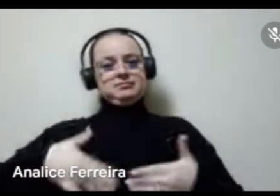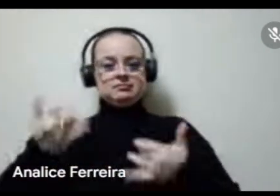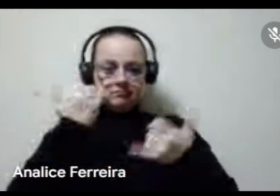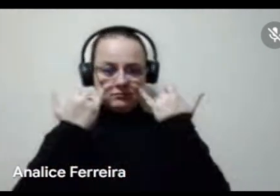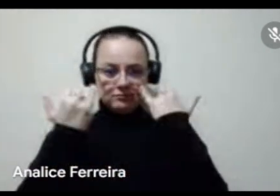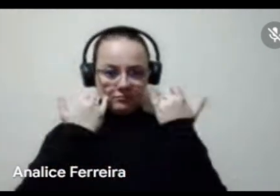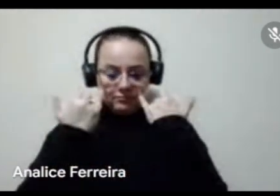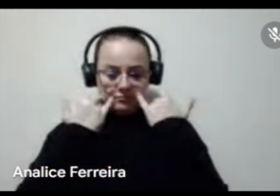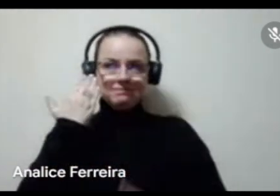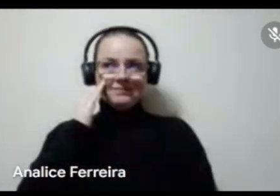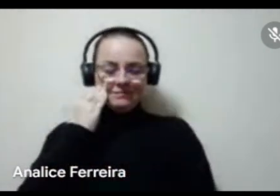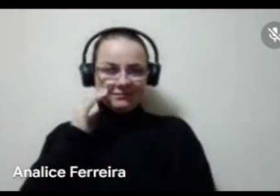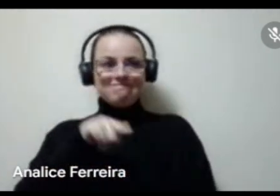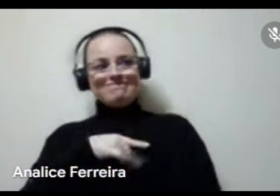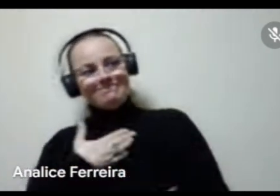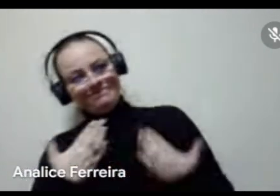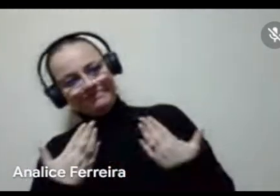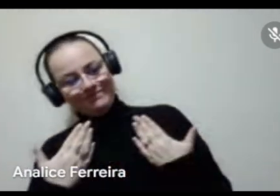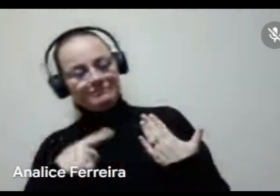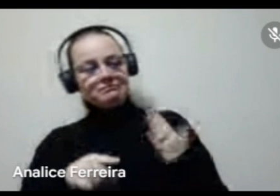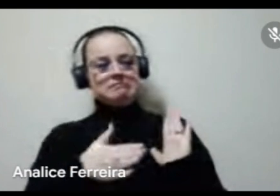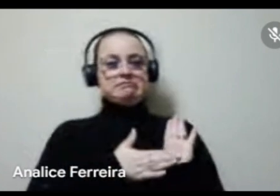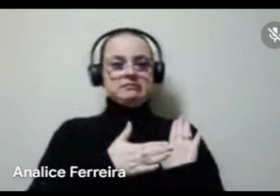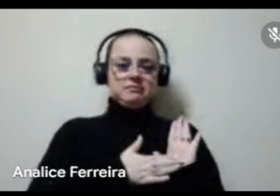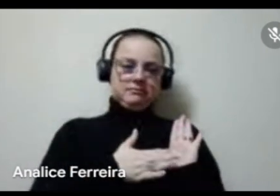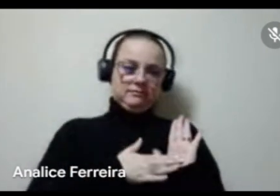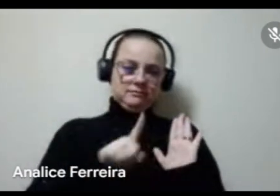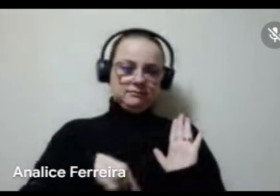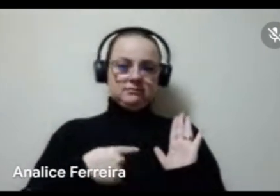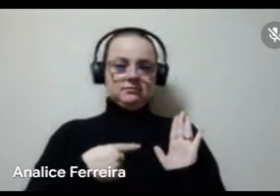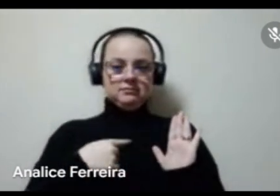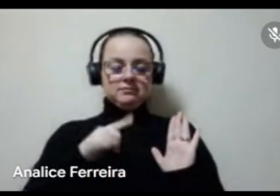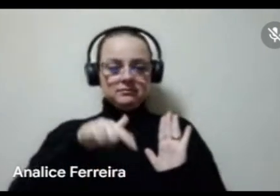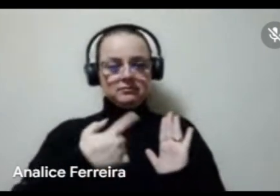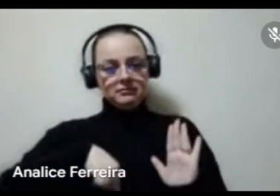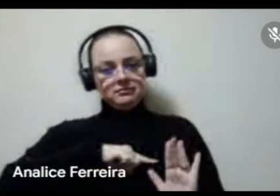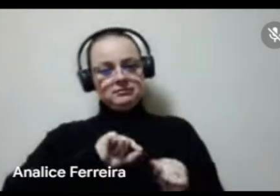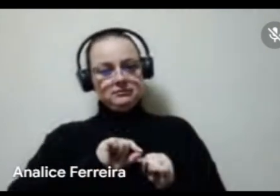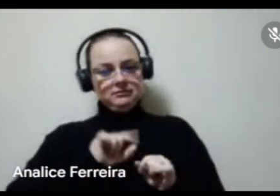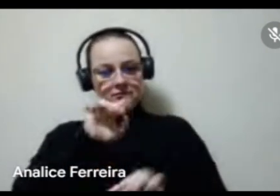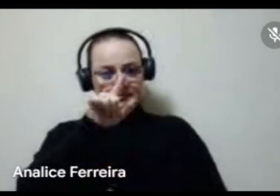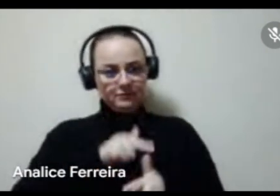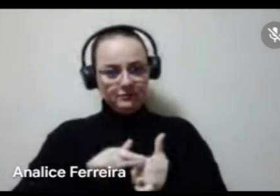entender esses anseios, essas proposições, e a gente fazer essa divisão, certo?